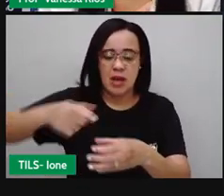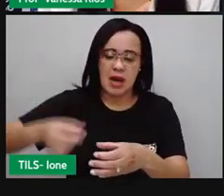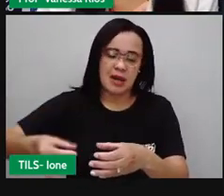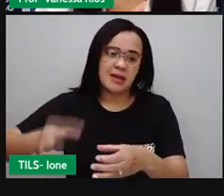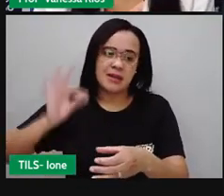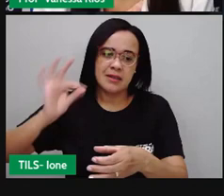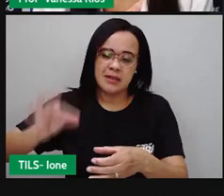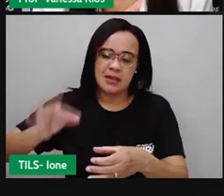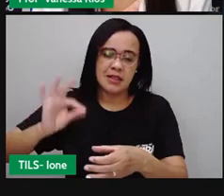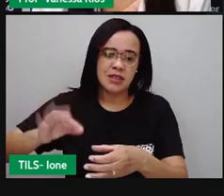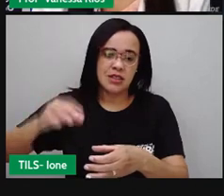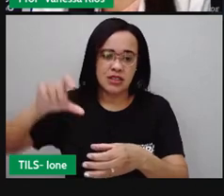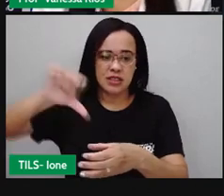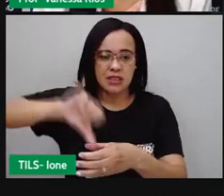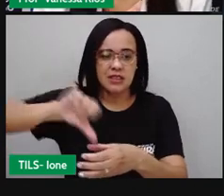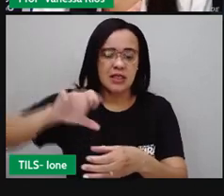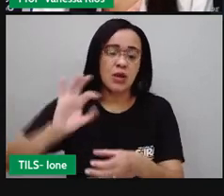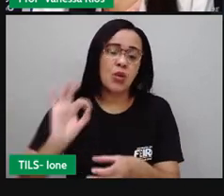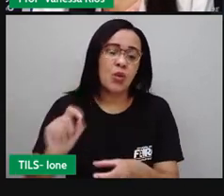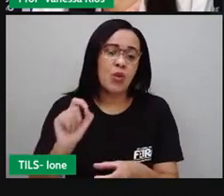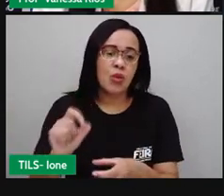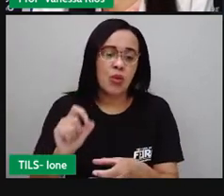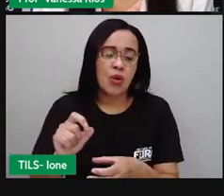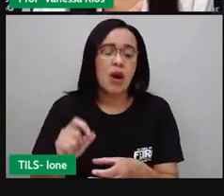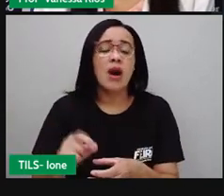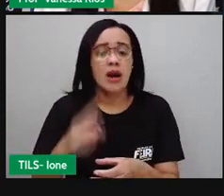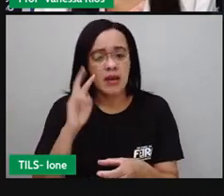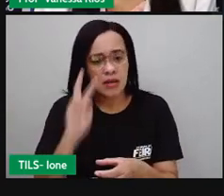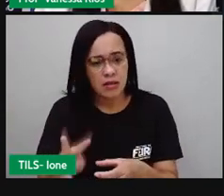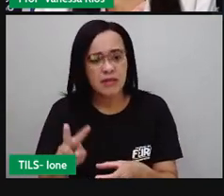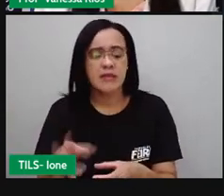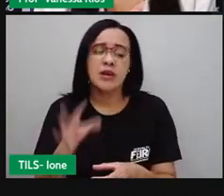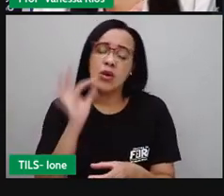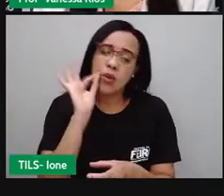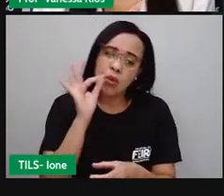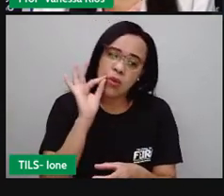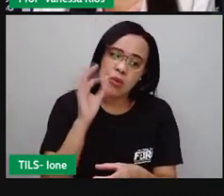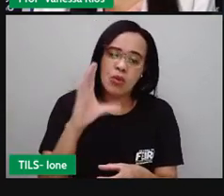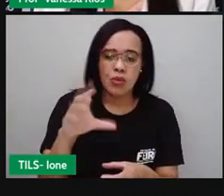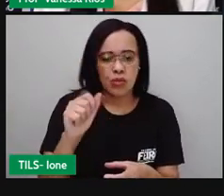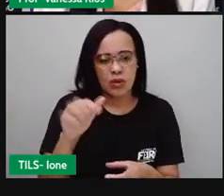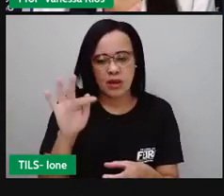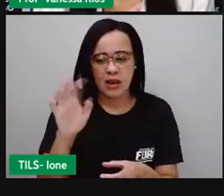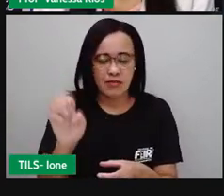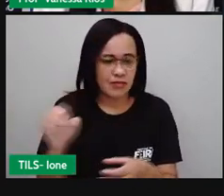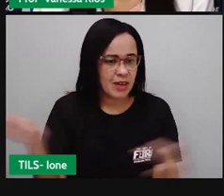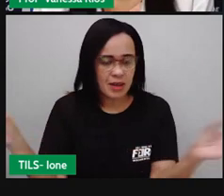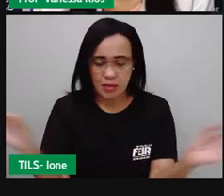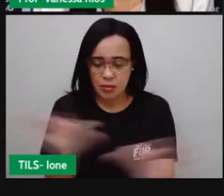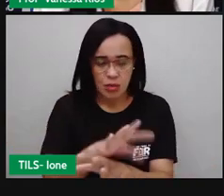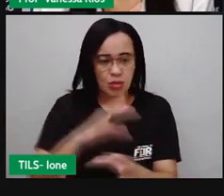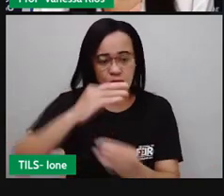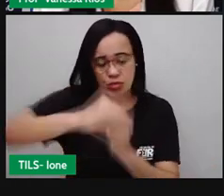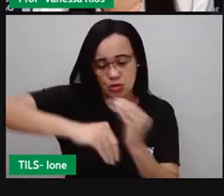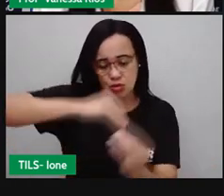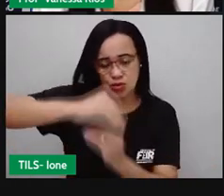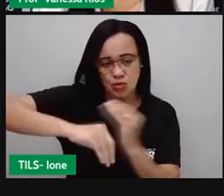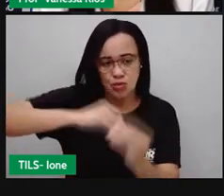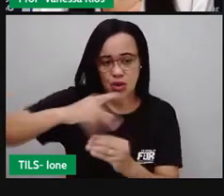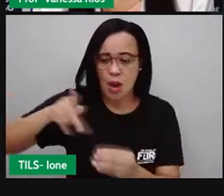na garrafa, apareça aí o café, né? Já finalizado. Misturado aí a água com o pó.